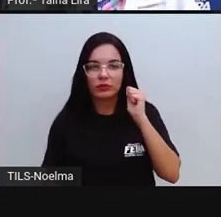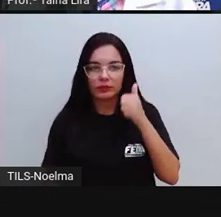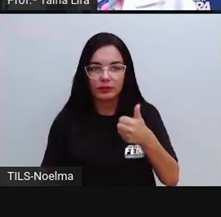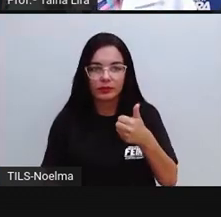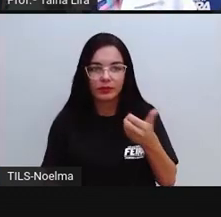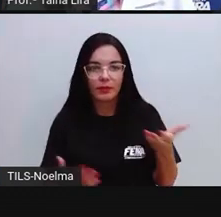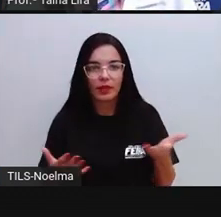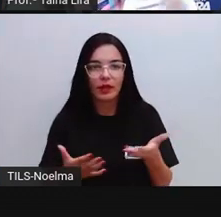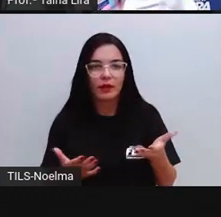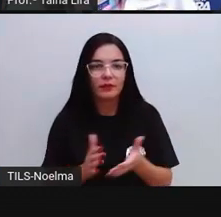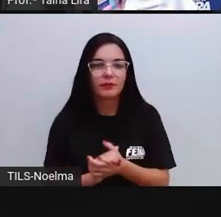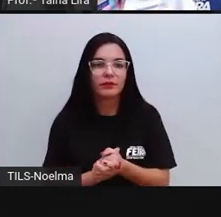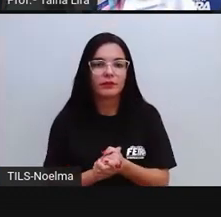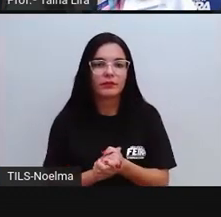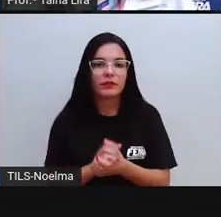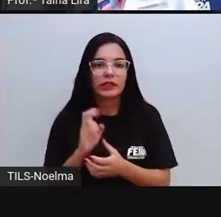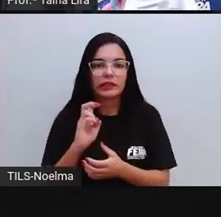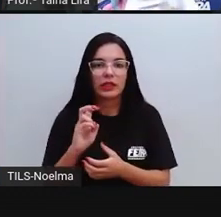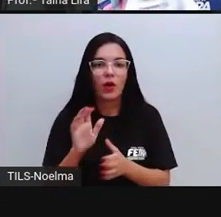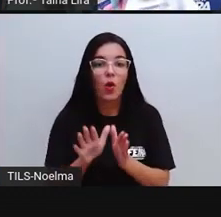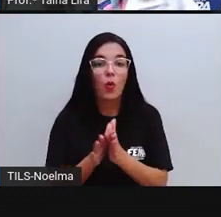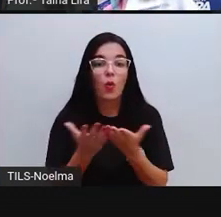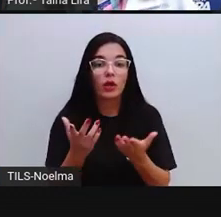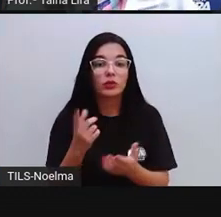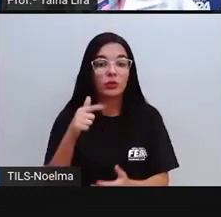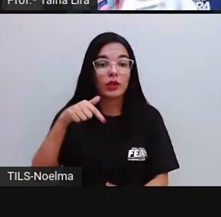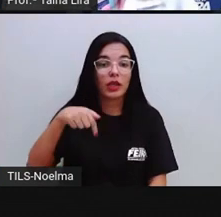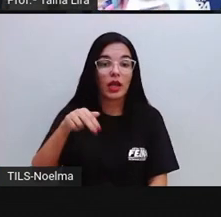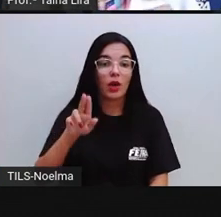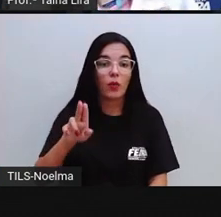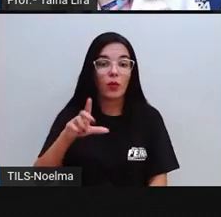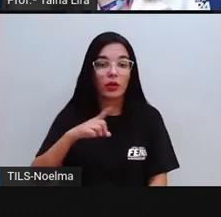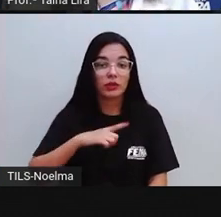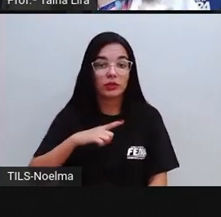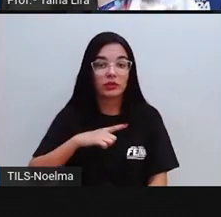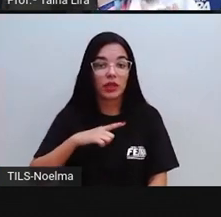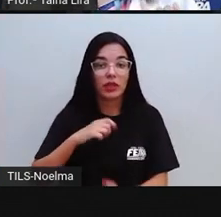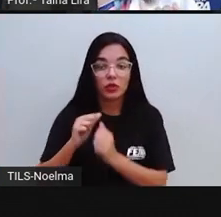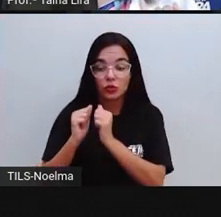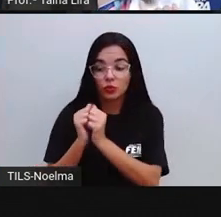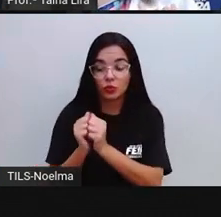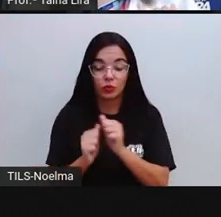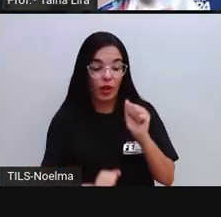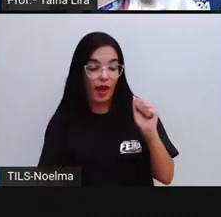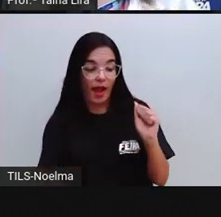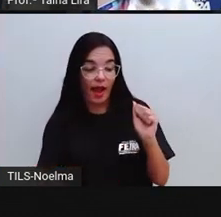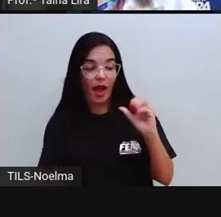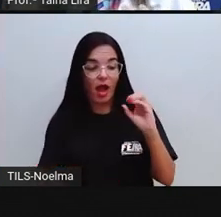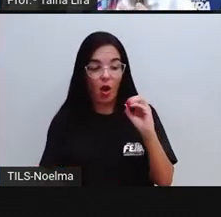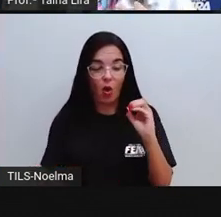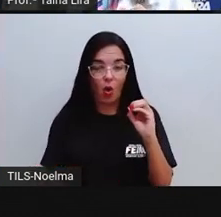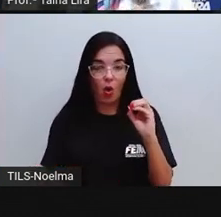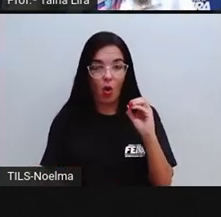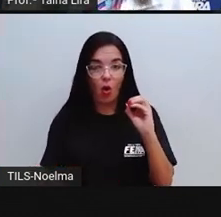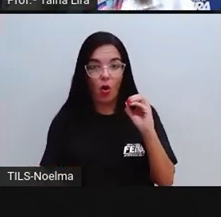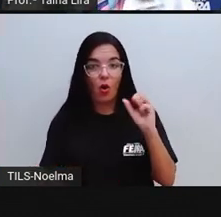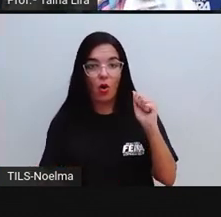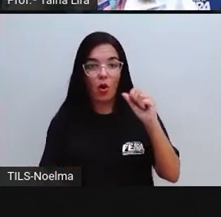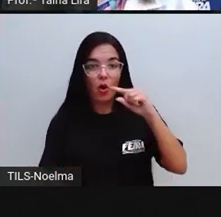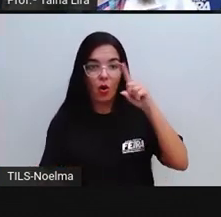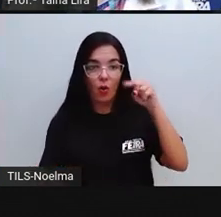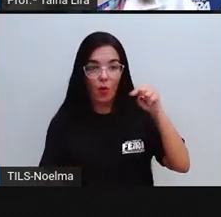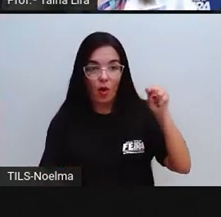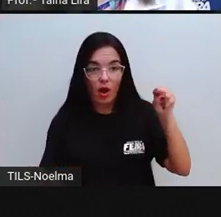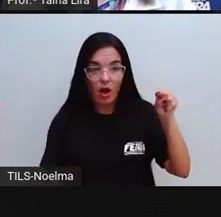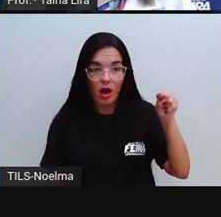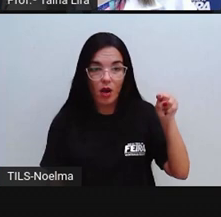Agora, olha lá a regra 5, quando o Q, U tiver juntinho ali das vogais A, O, ou